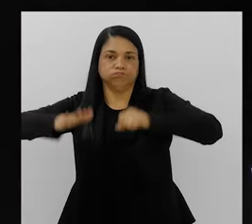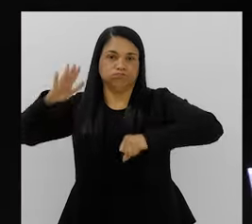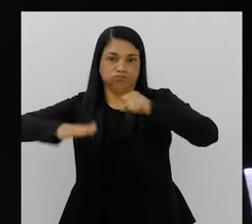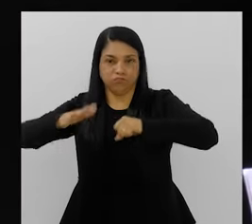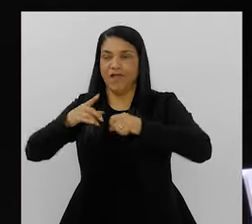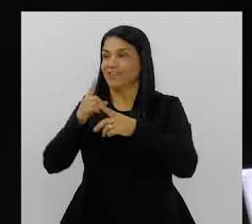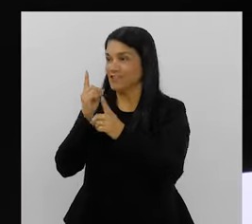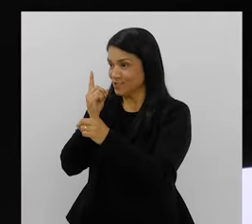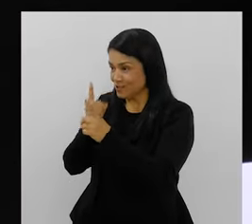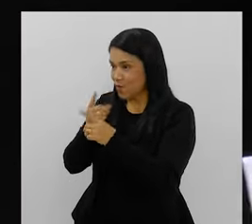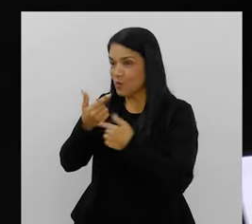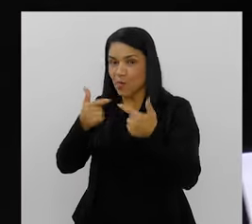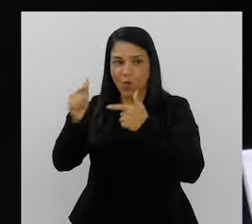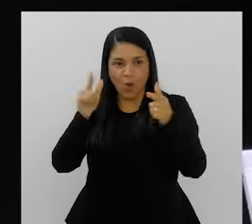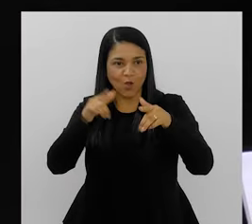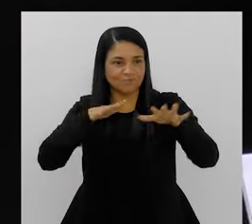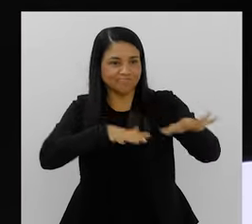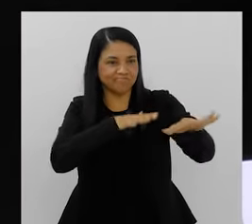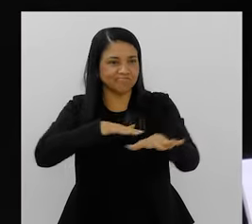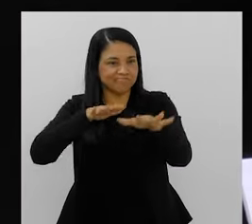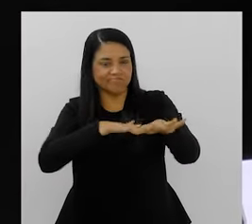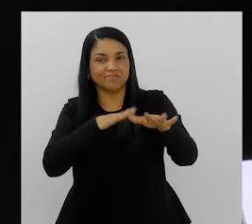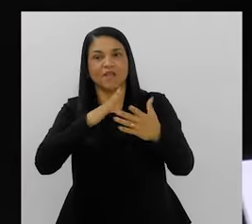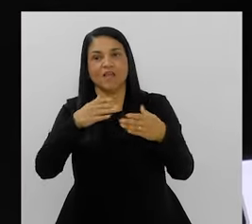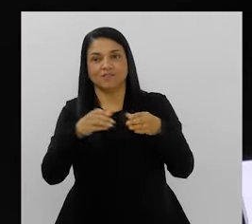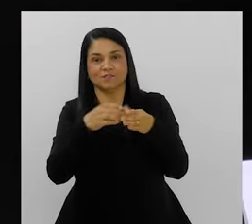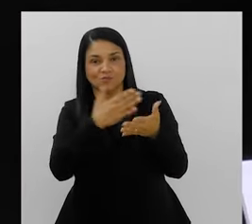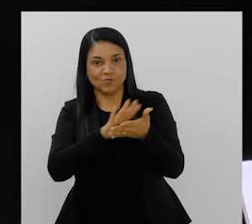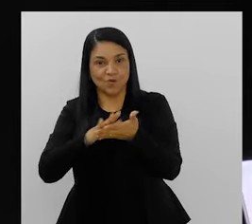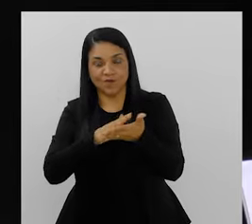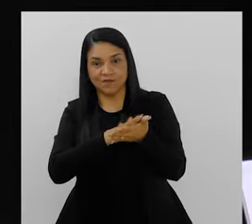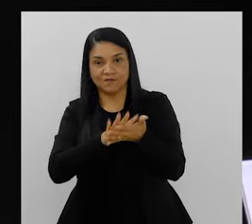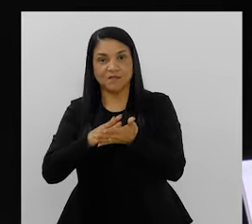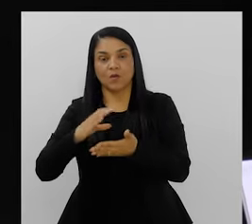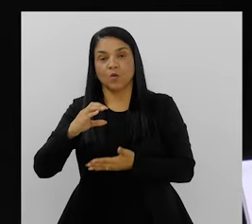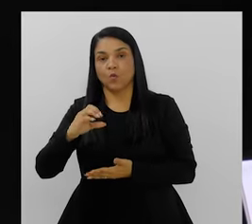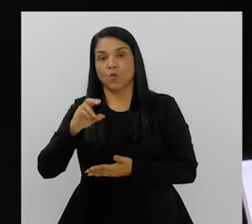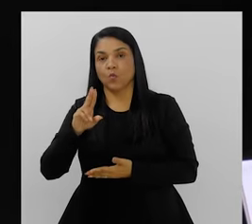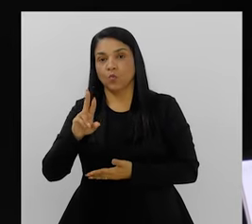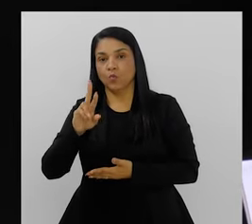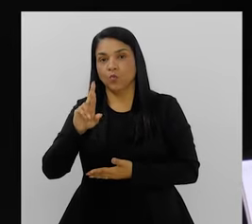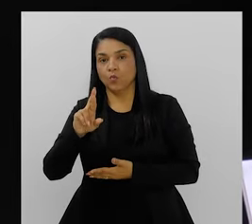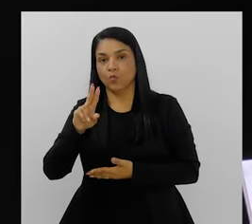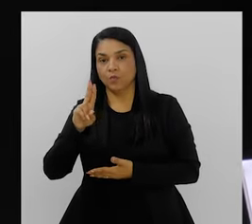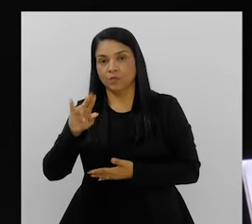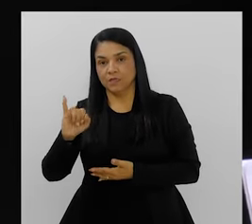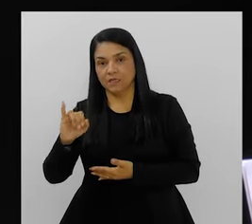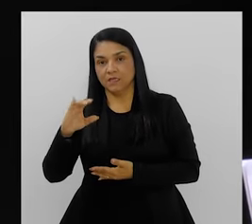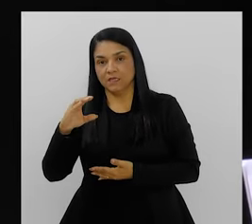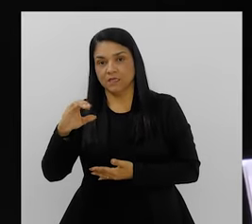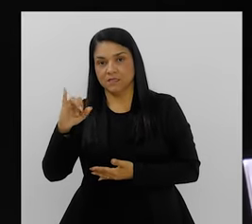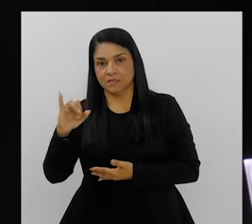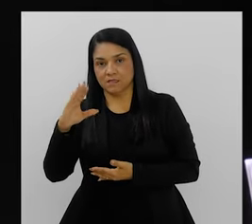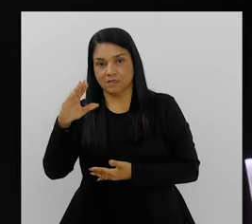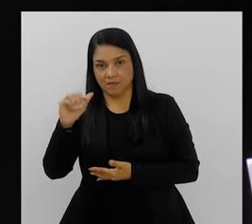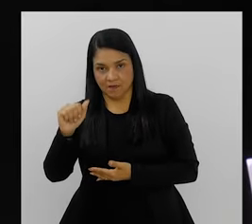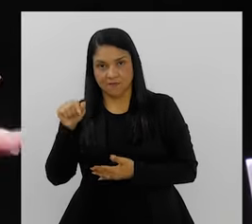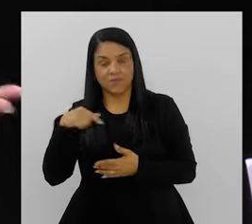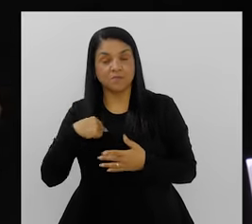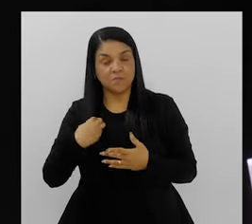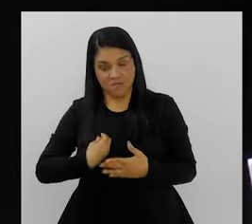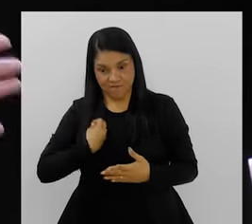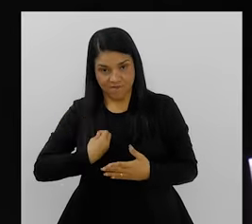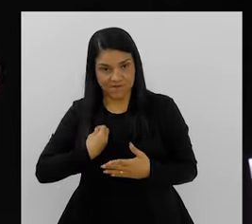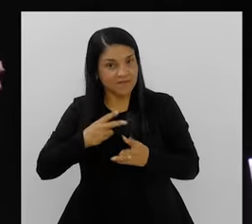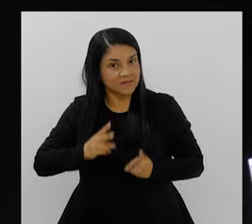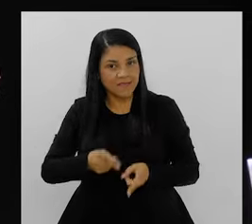encontra, né? Exatamente. Nesse momento, na Curicica. Eu, observando de fora, porque tudo na